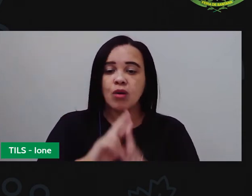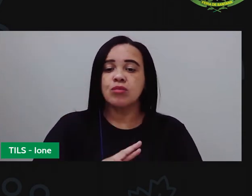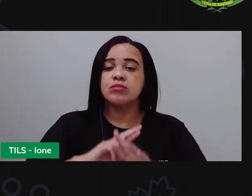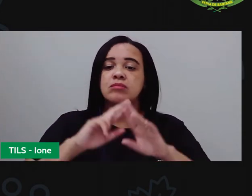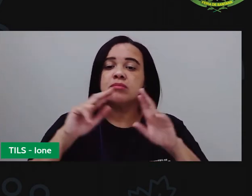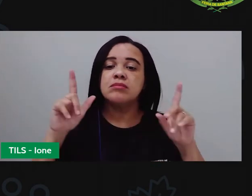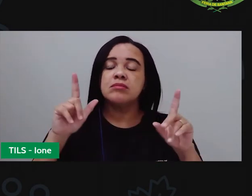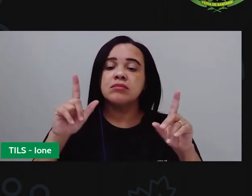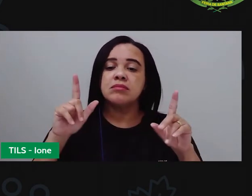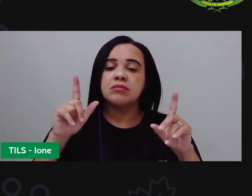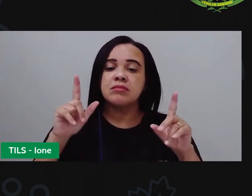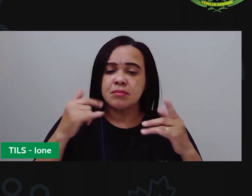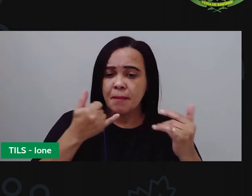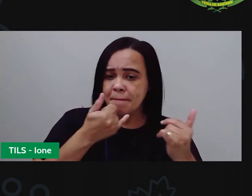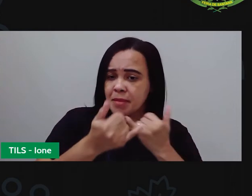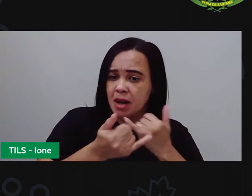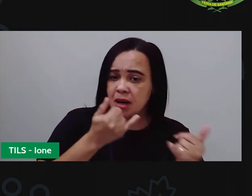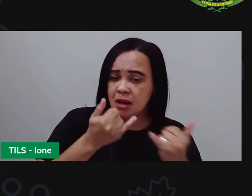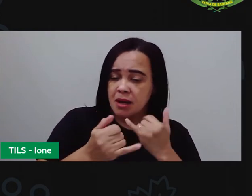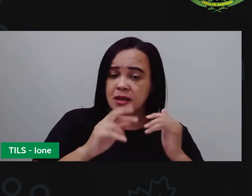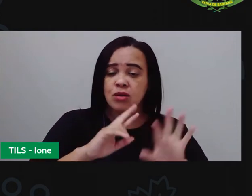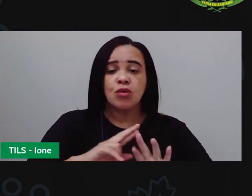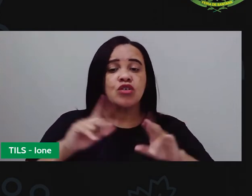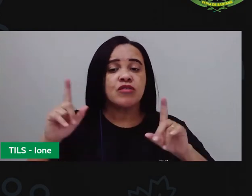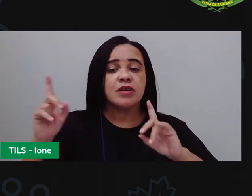É parecido ou é diferente?